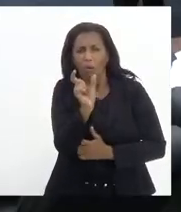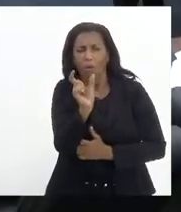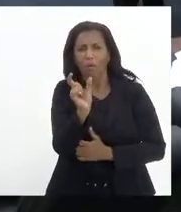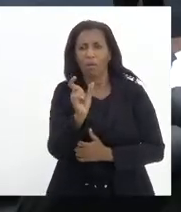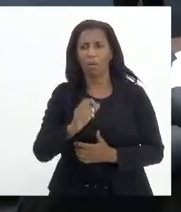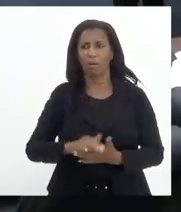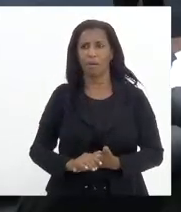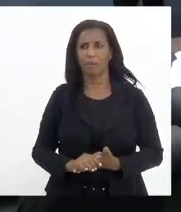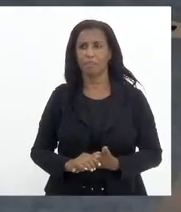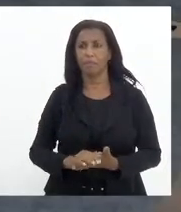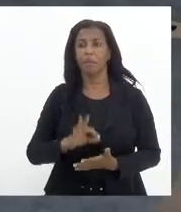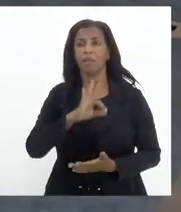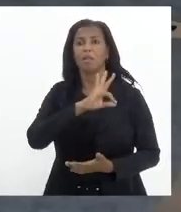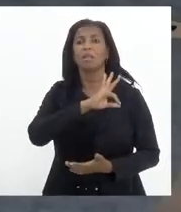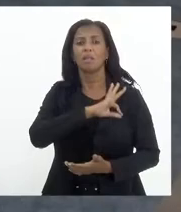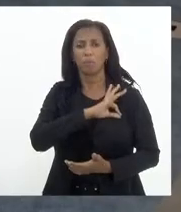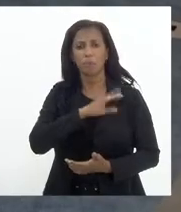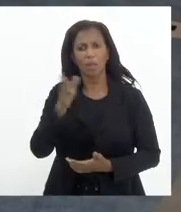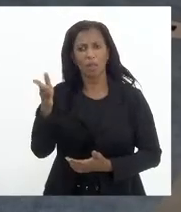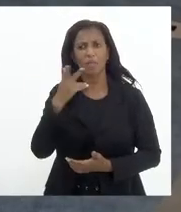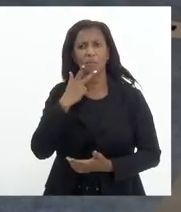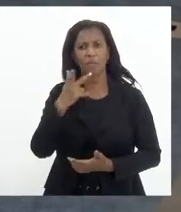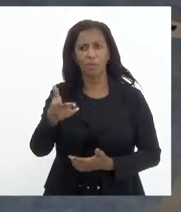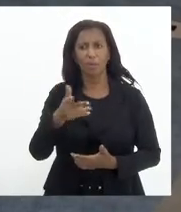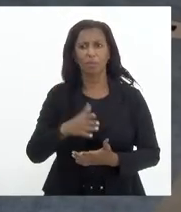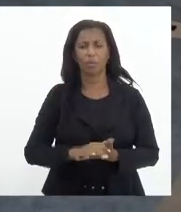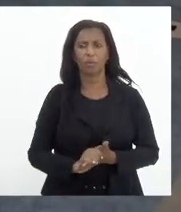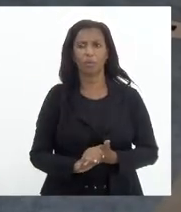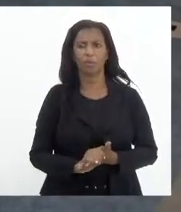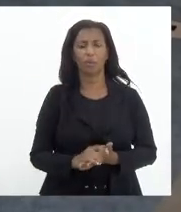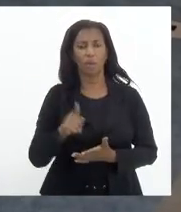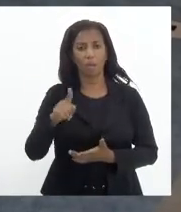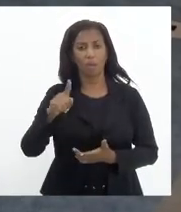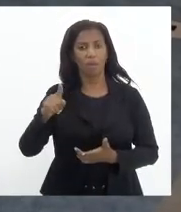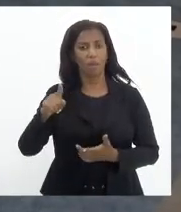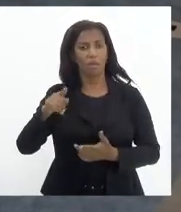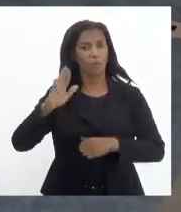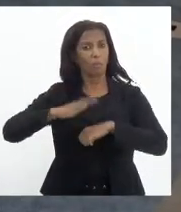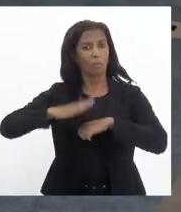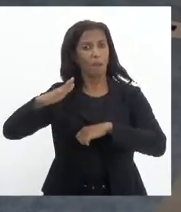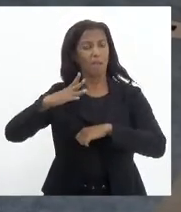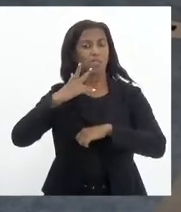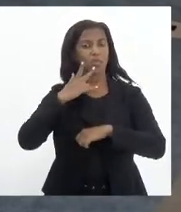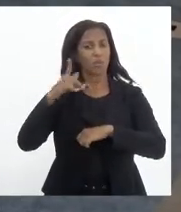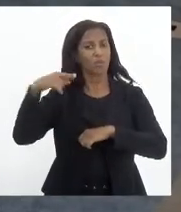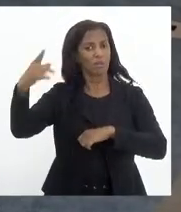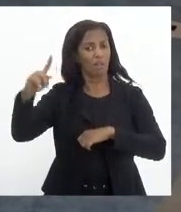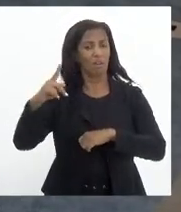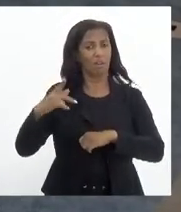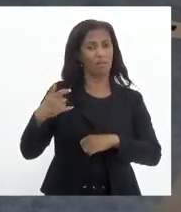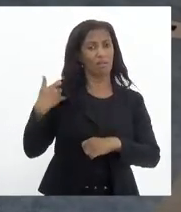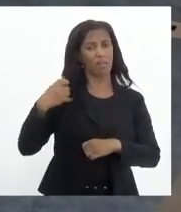Deputada Marta Rocha levantou essa bandeira. Aliás, a grande bandeira foi dela, levantando os 35 anos de idade.